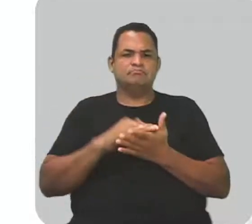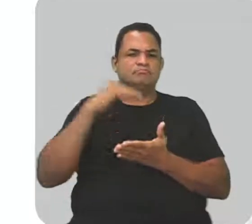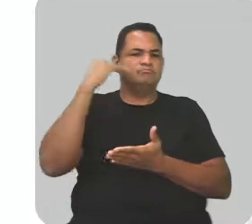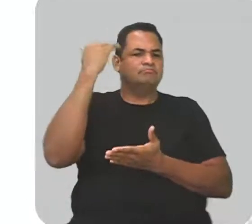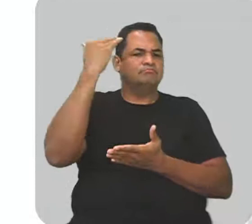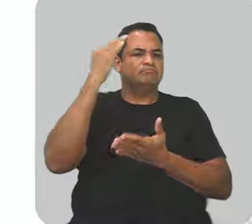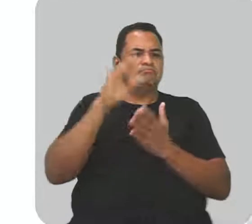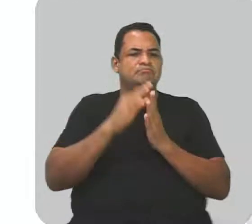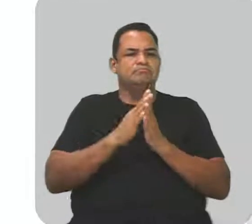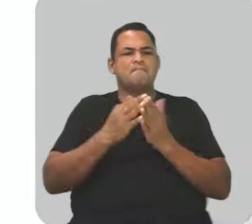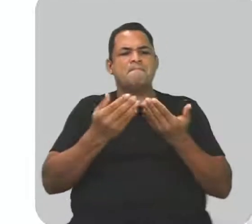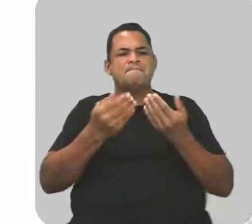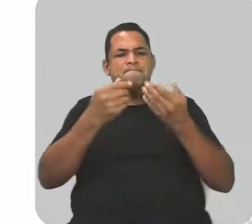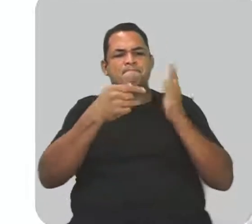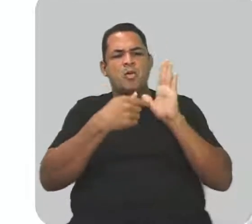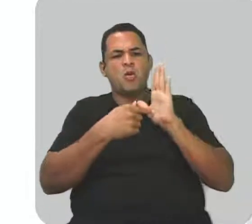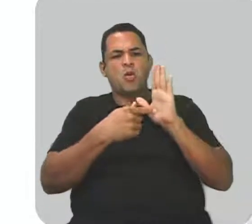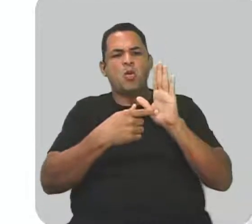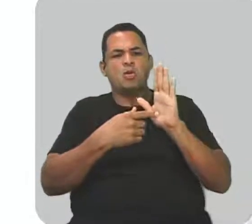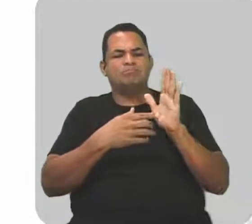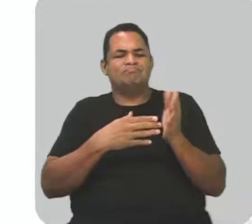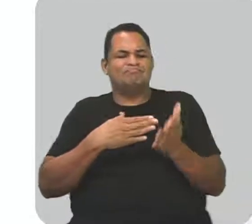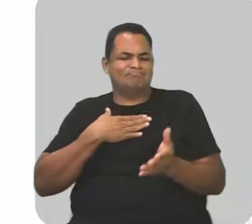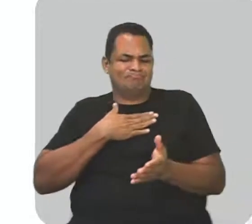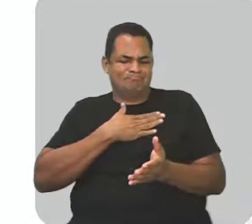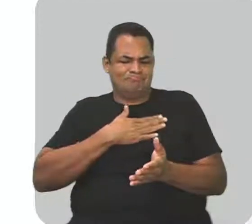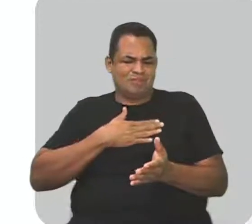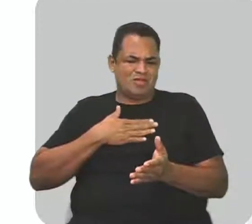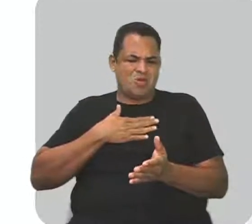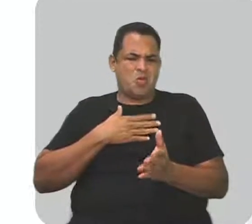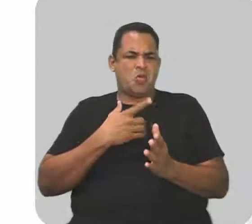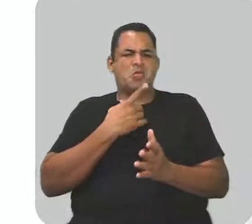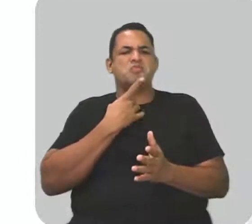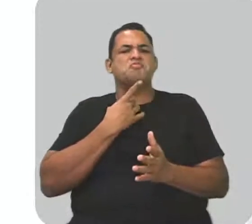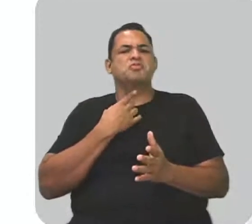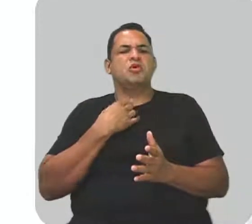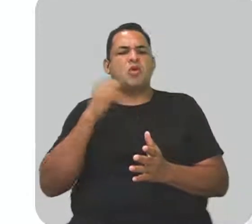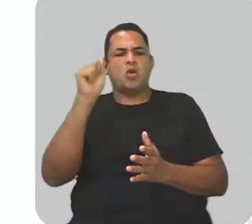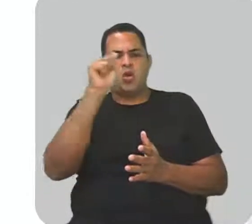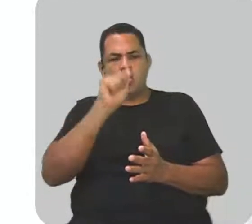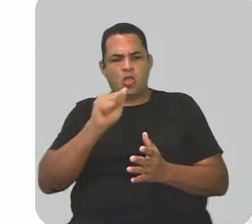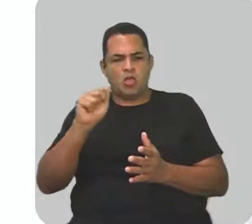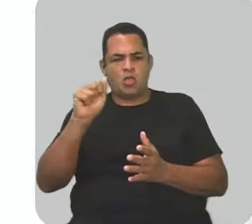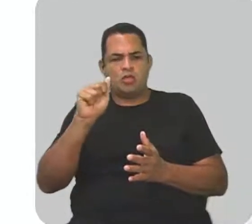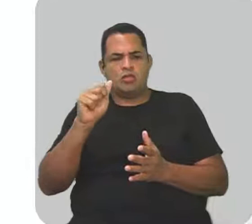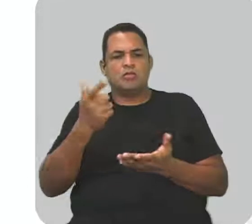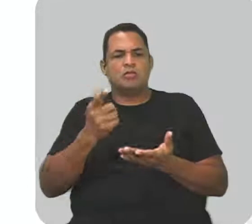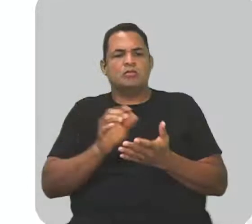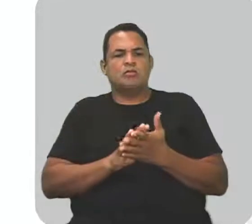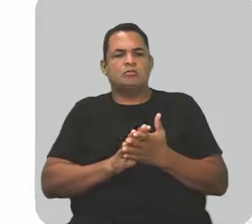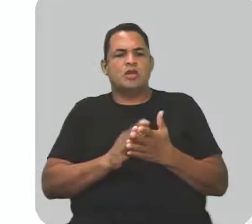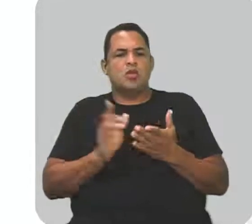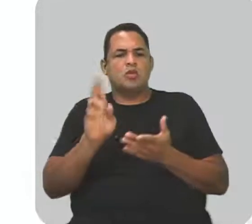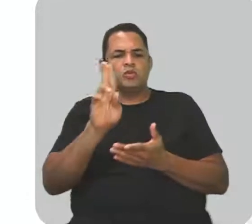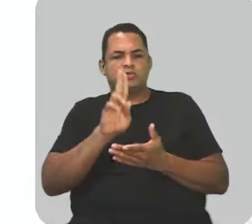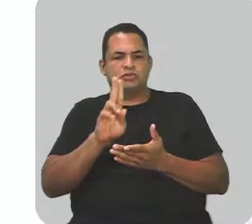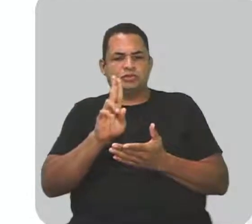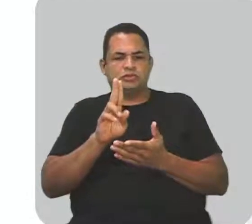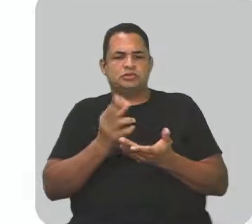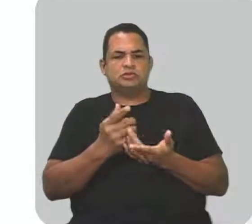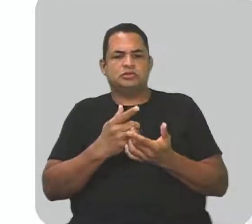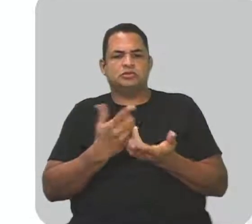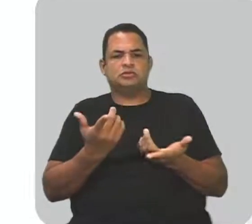expressando o desejo do autor, recria o mundo real a partir da imaginação do autor.